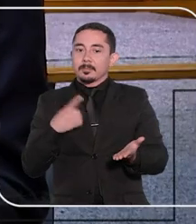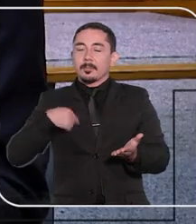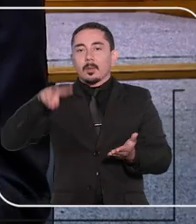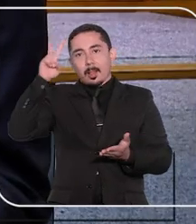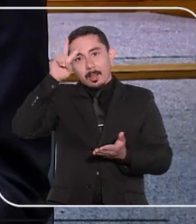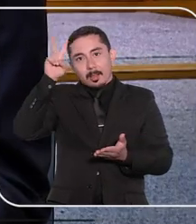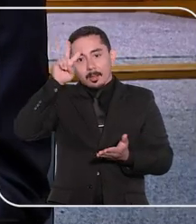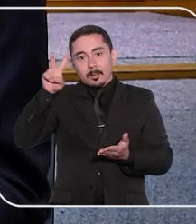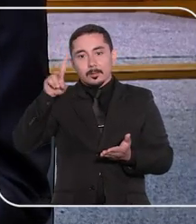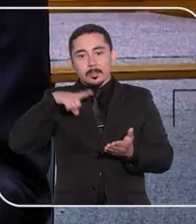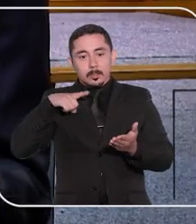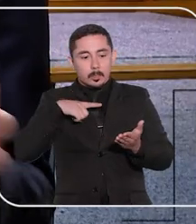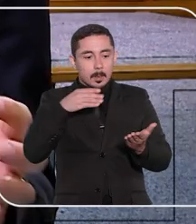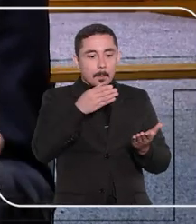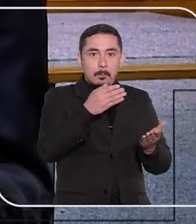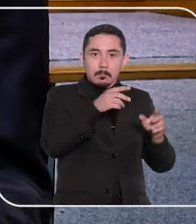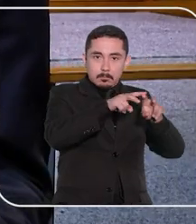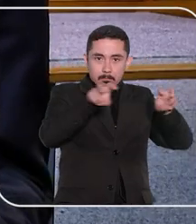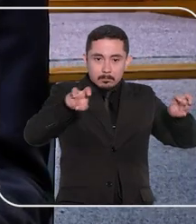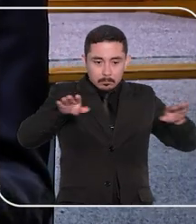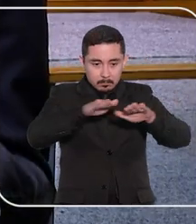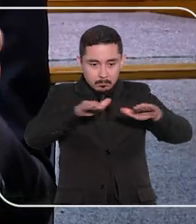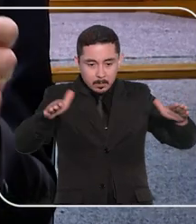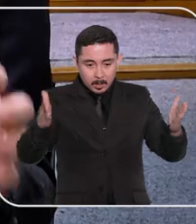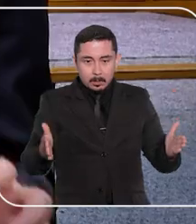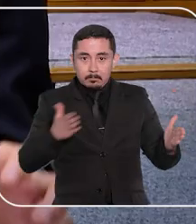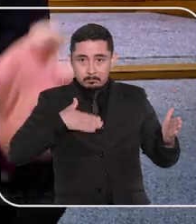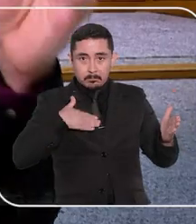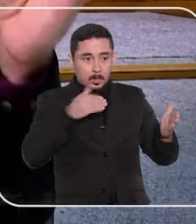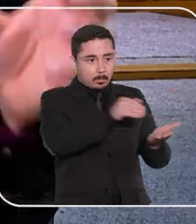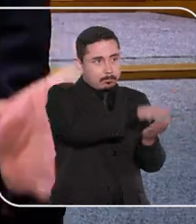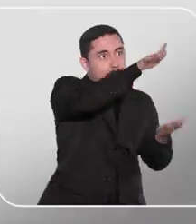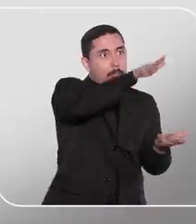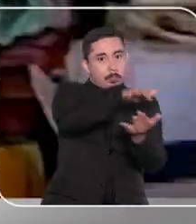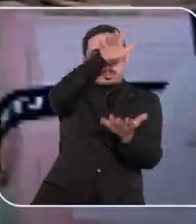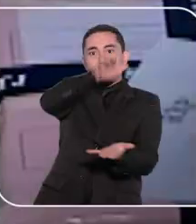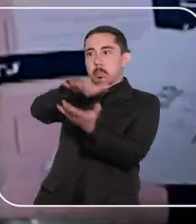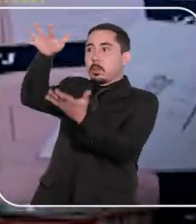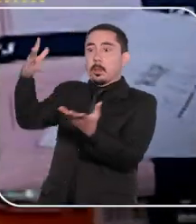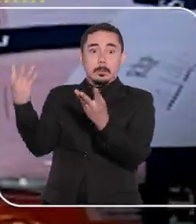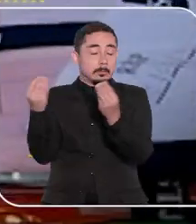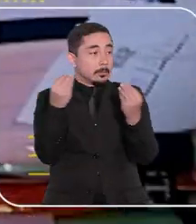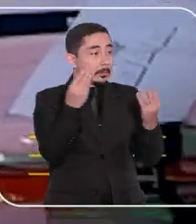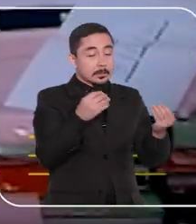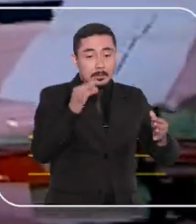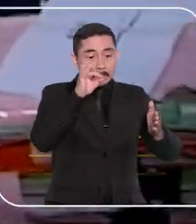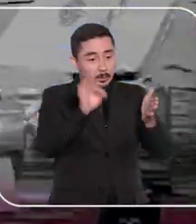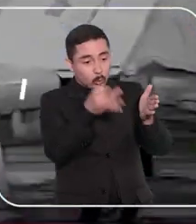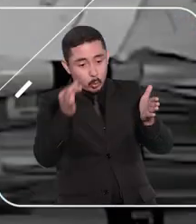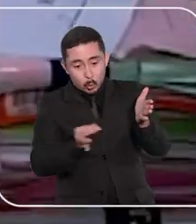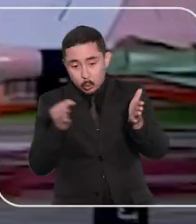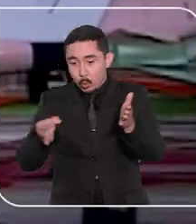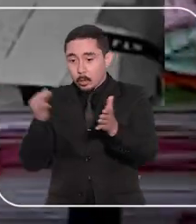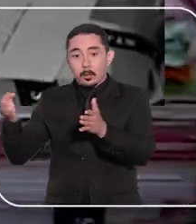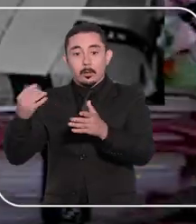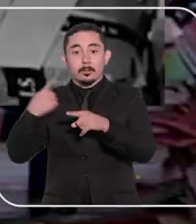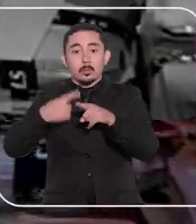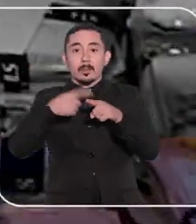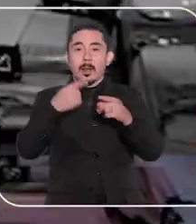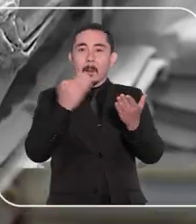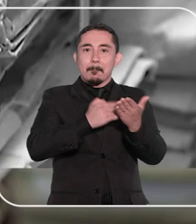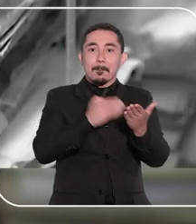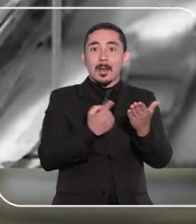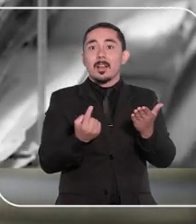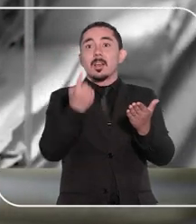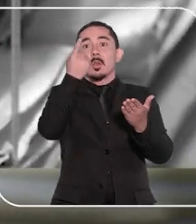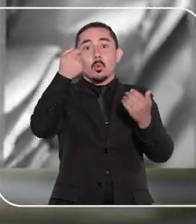tinha às vezes que eu tinha ao redor da minha mesa várias colunas pilhas de processo para costurar porque